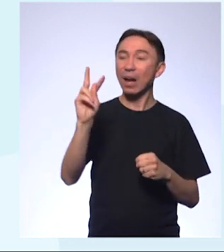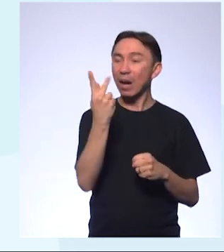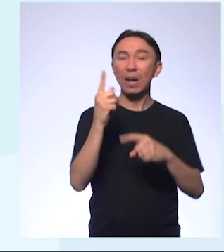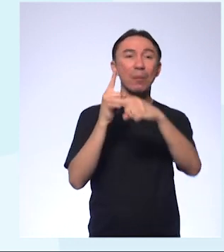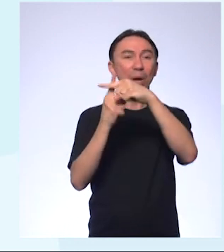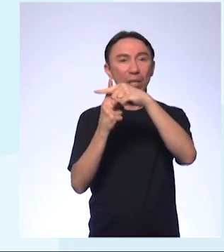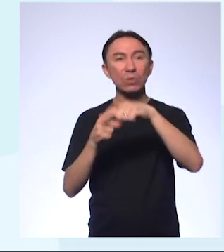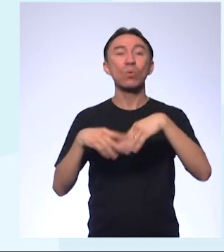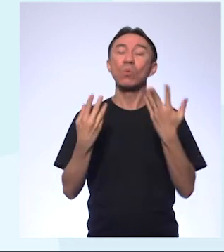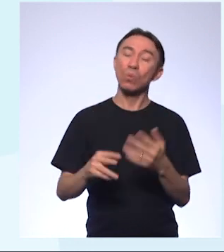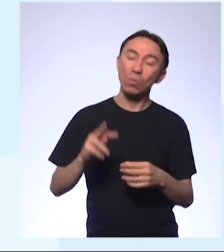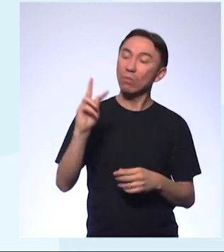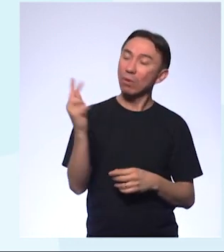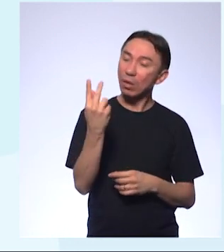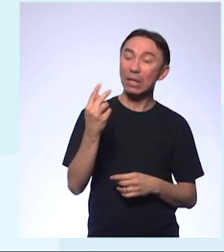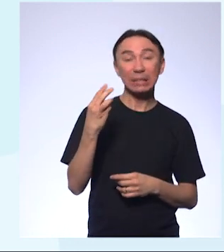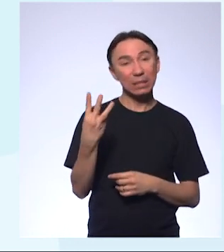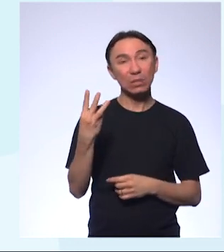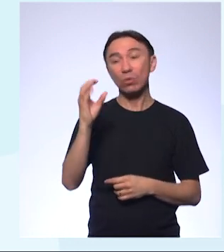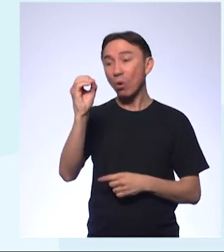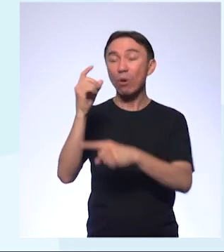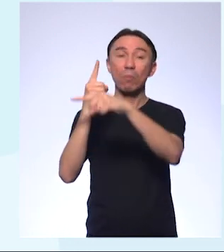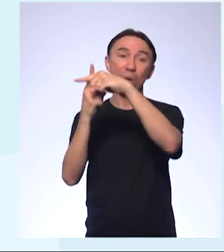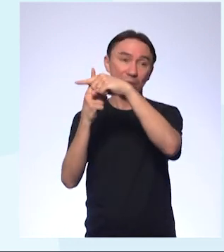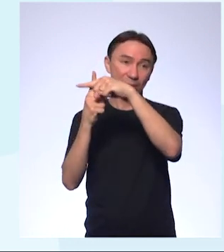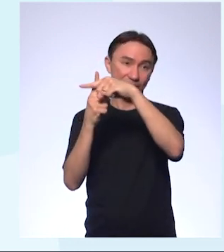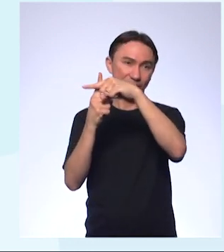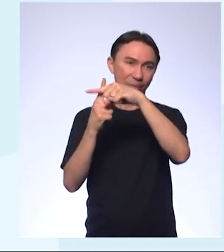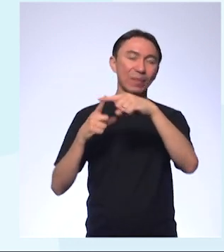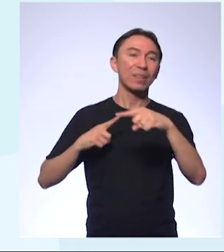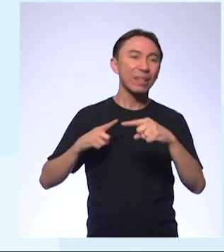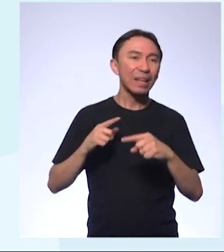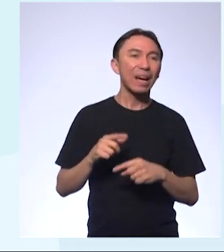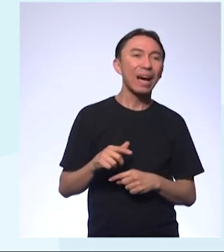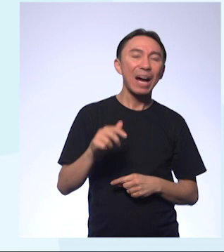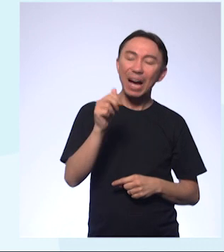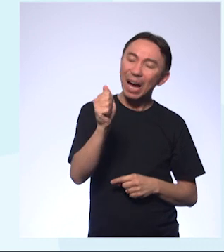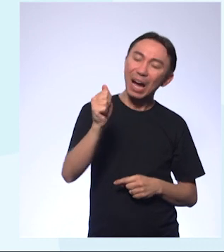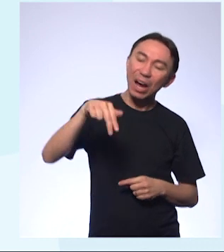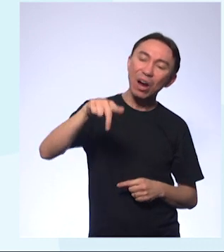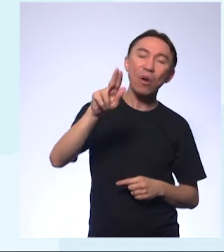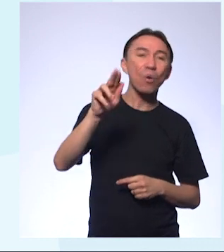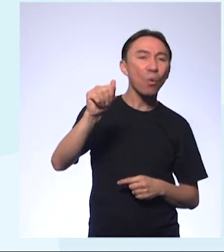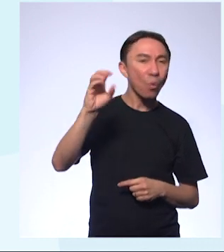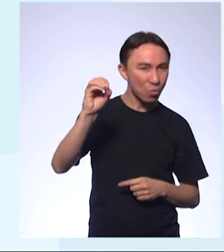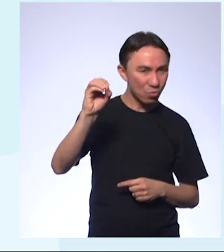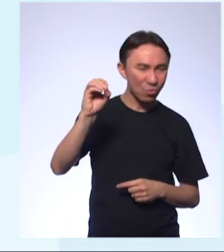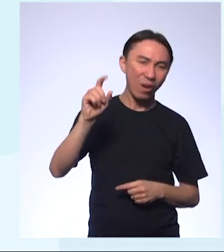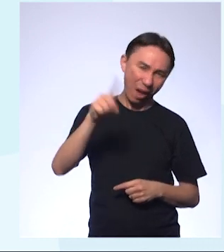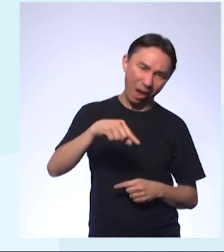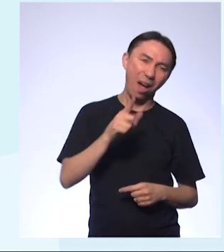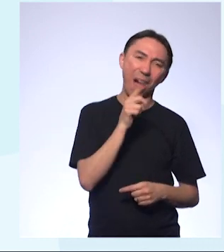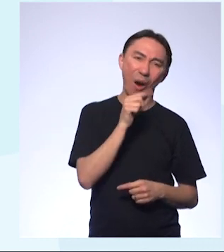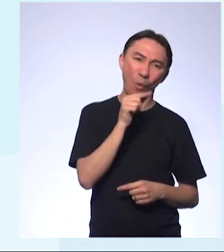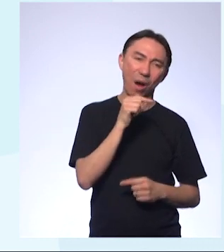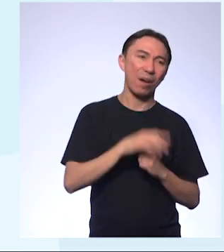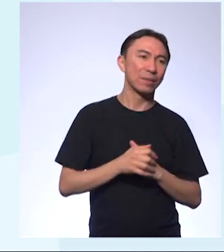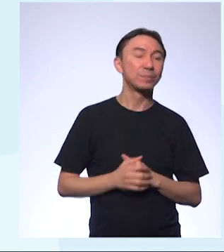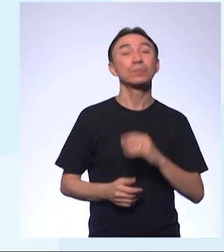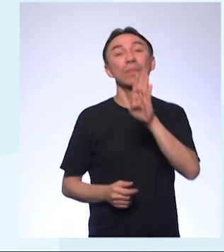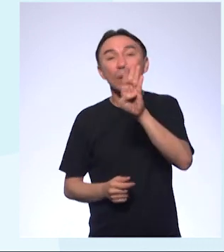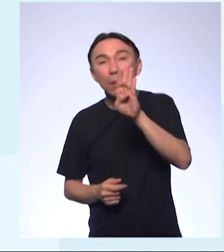H₃O+. Lembrando que meio aquoso quer dizer que a substância está dissolvida em água. E bases